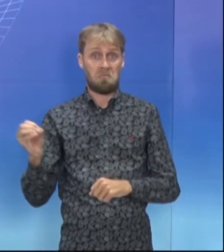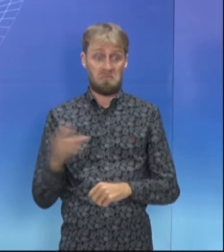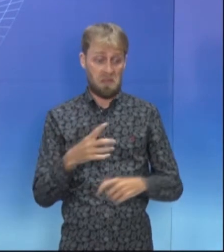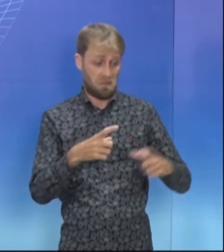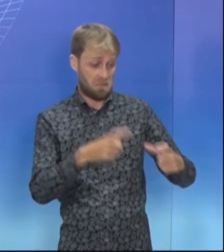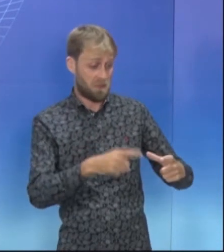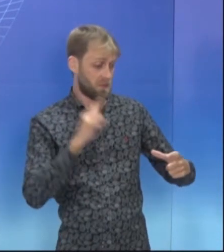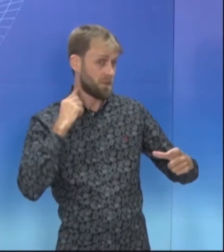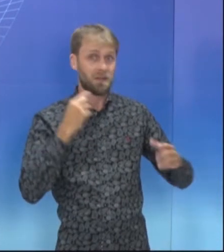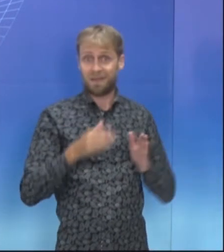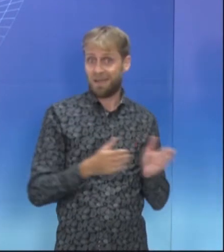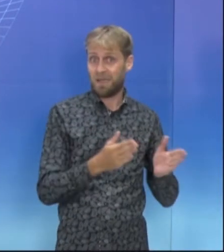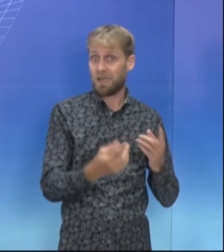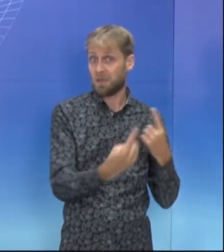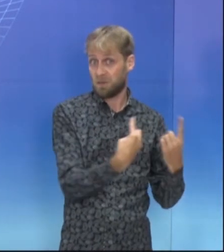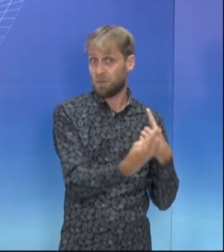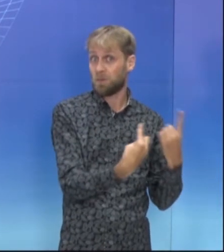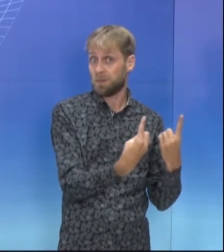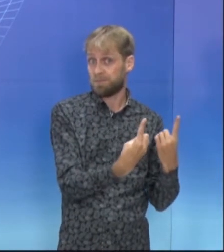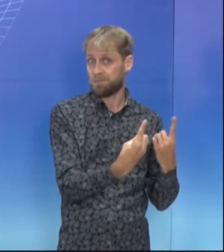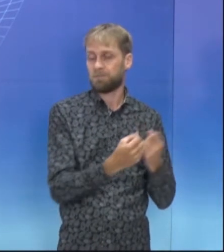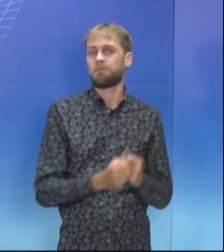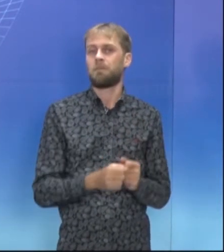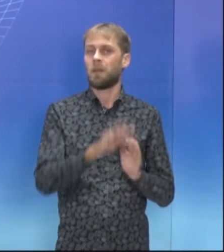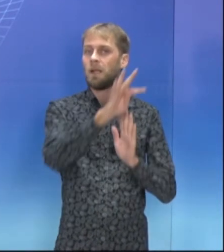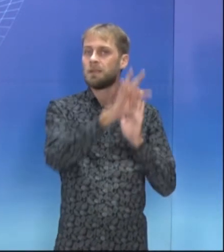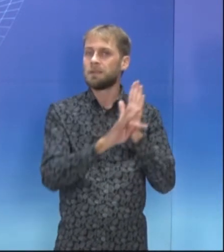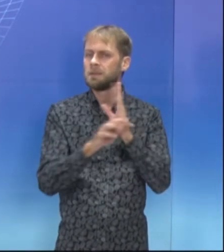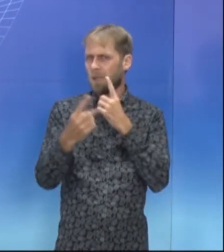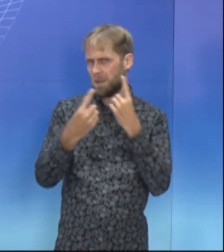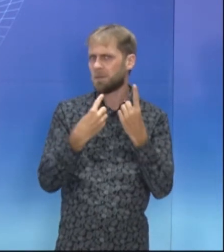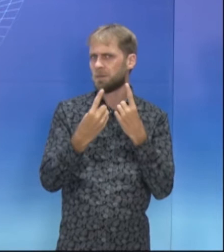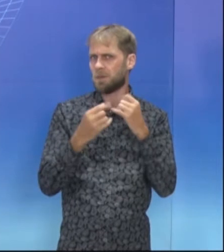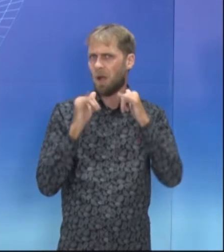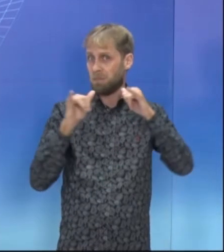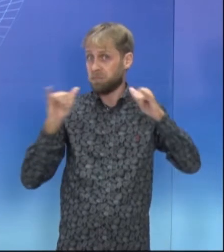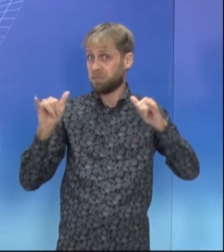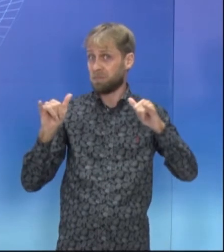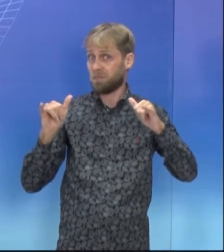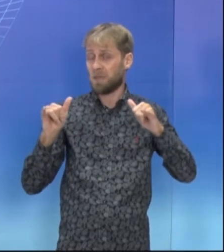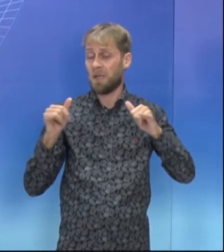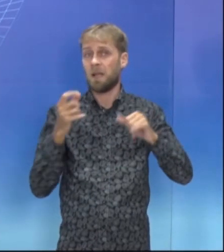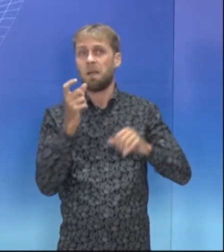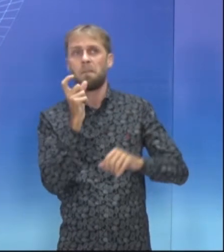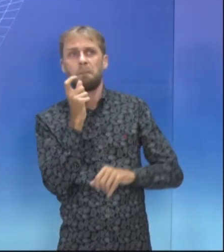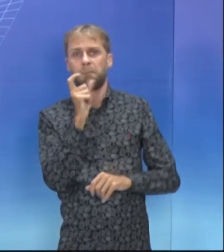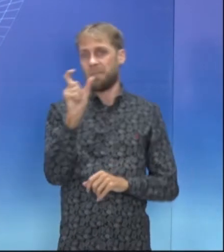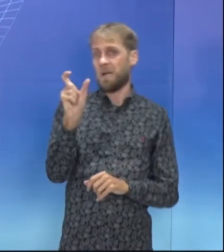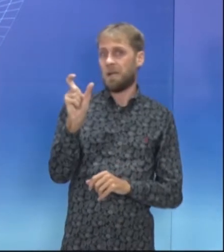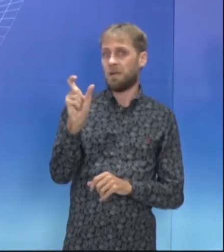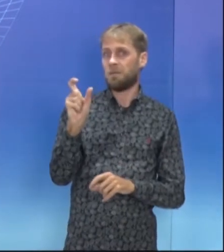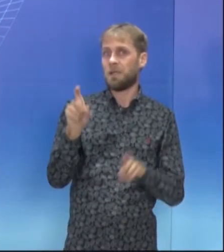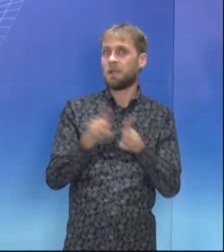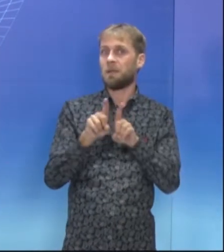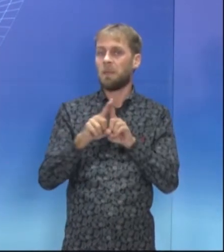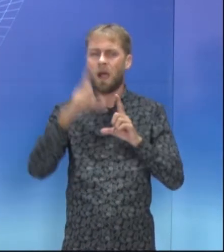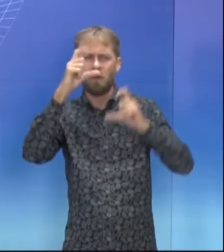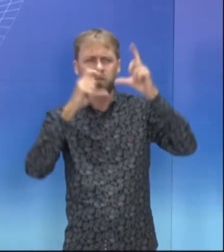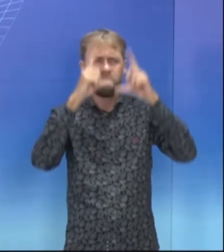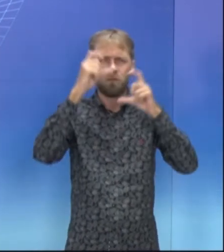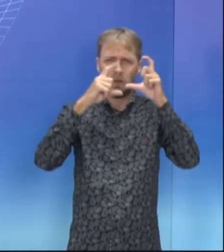Nesse texto publicitário são utilizados recursos verbais e não verbais para transmitir a mensagem.